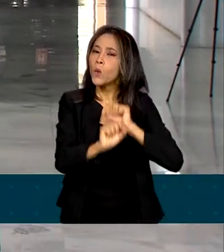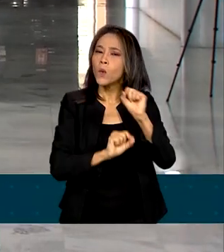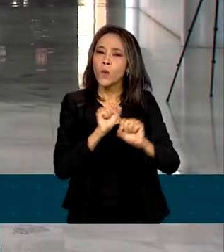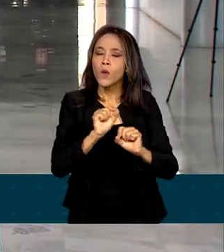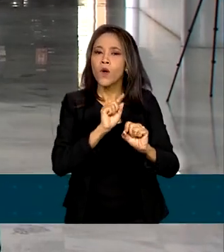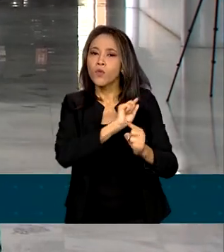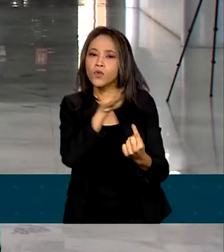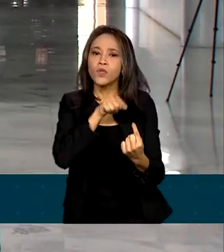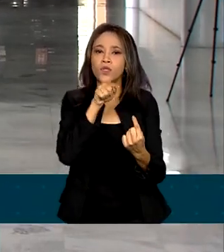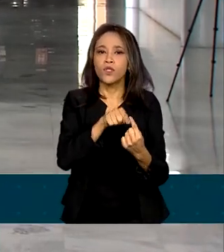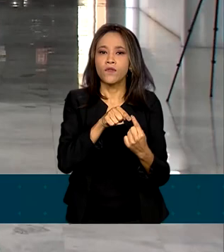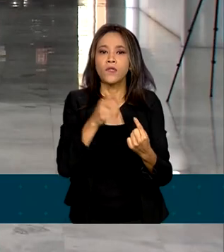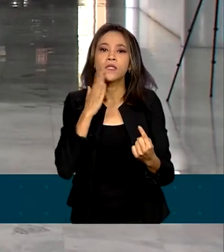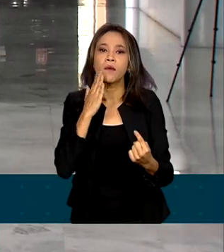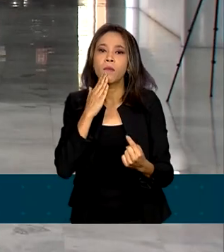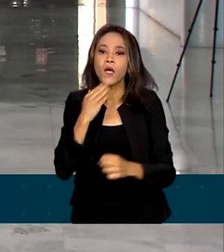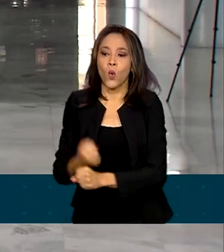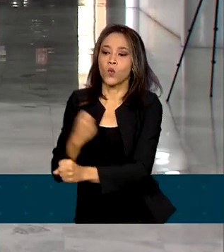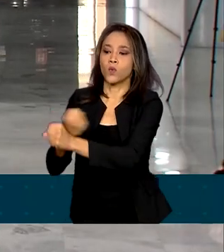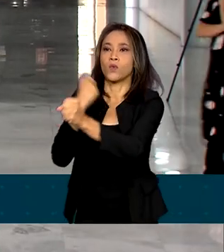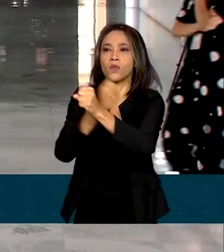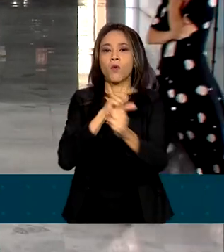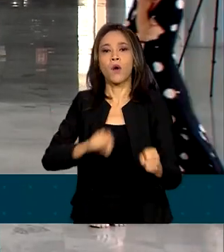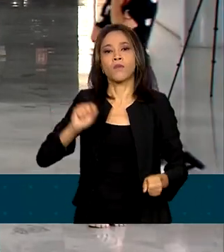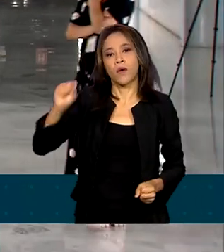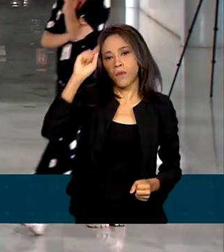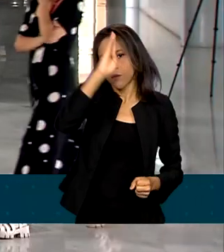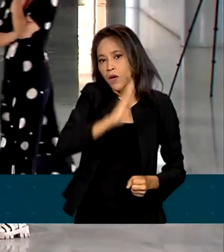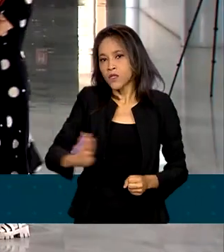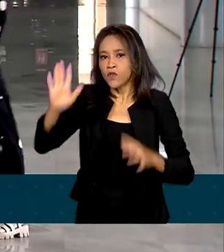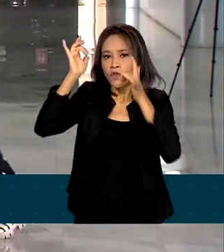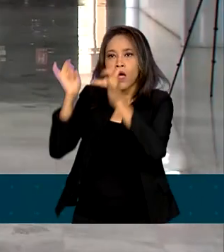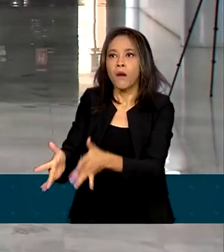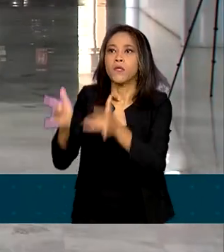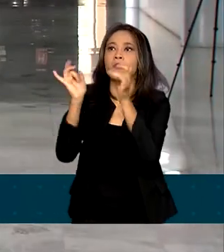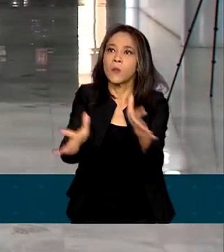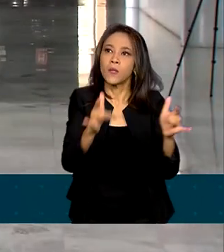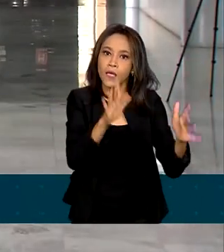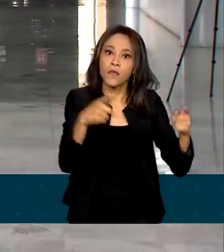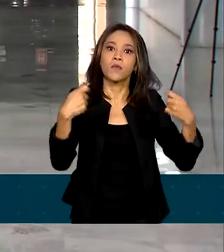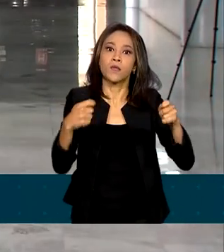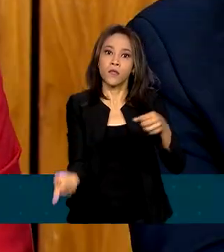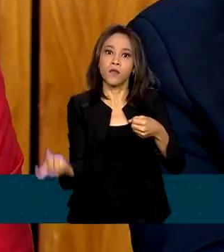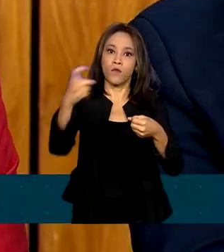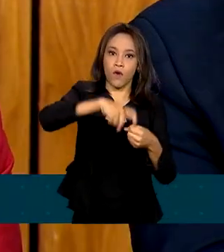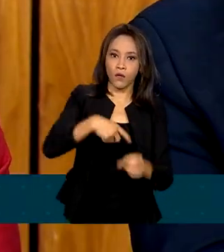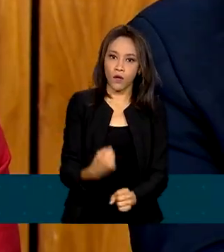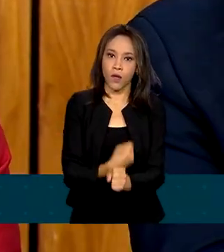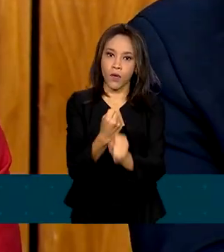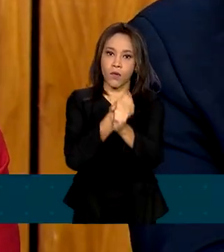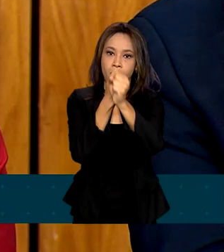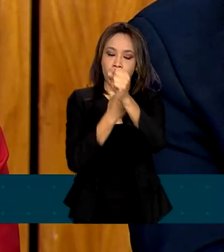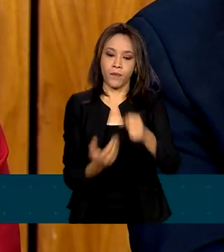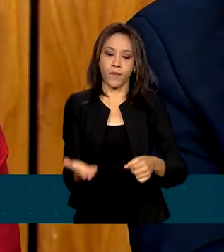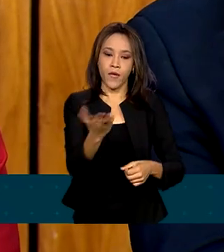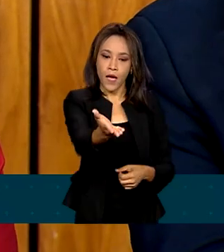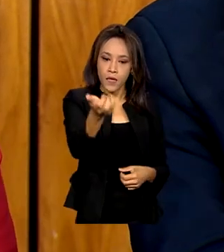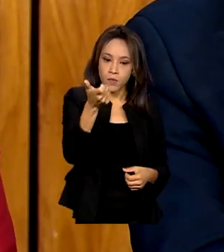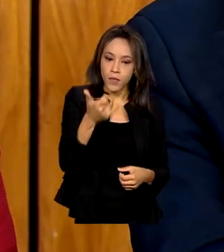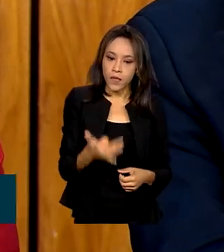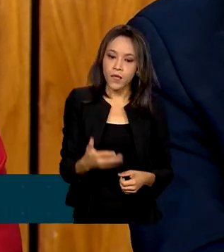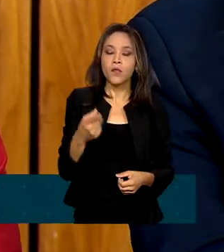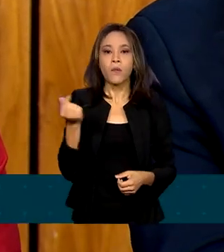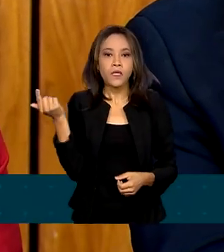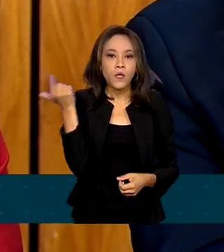mapear o conjunto de obras paralisadas no país e que devem ser retomadas. E para tornar isso viável